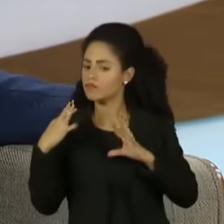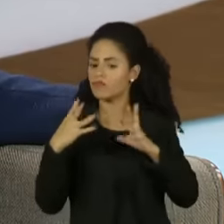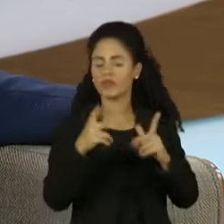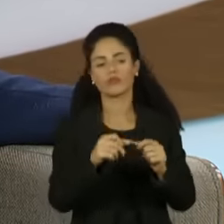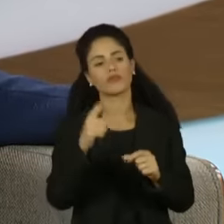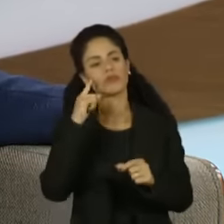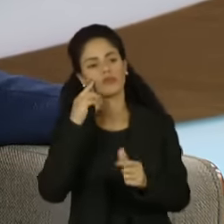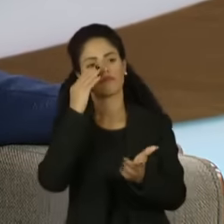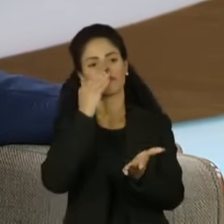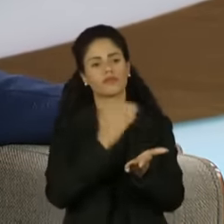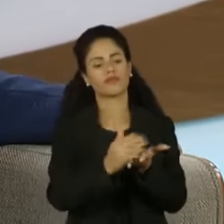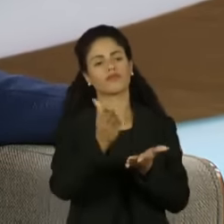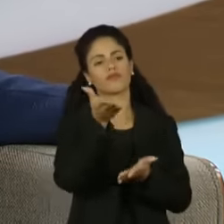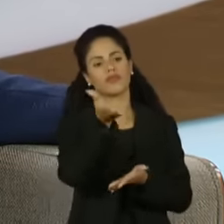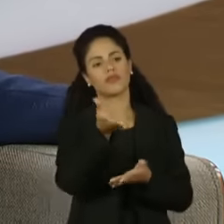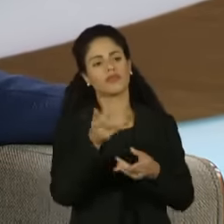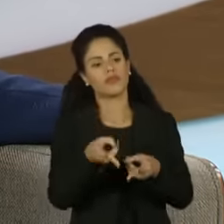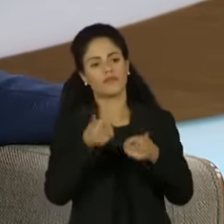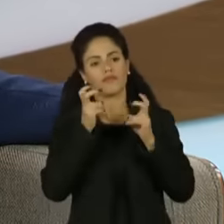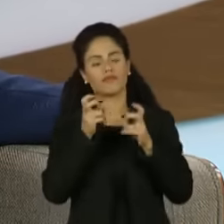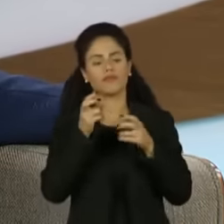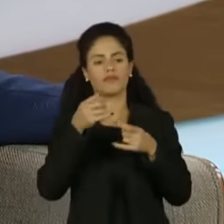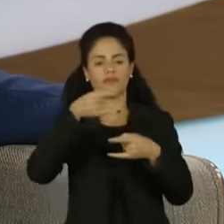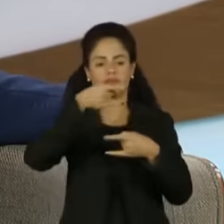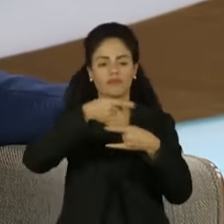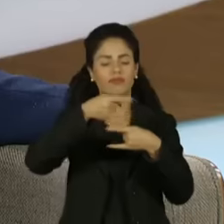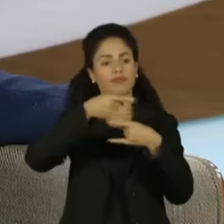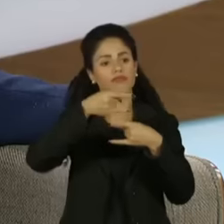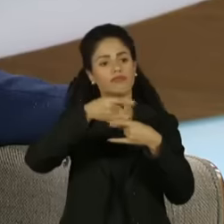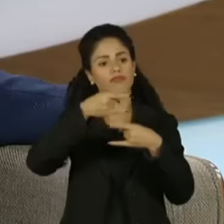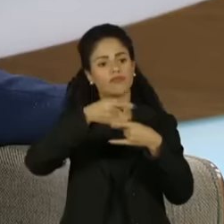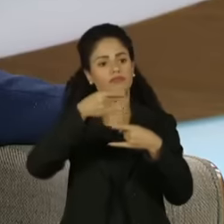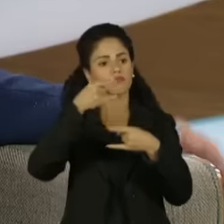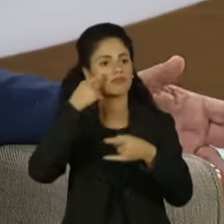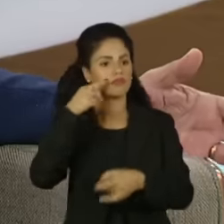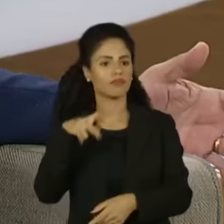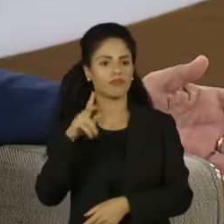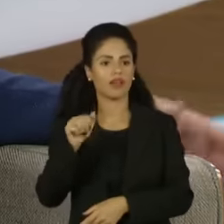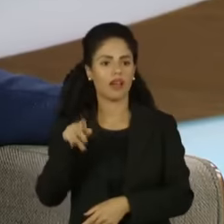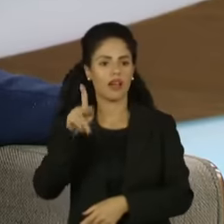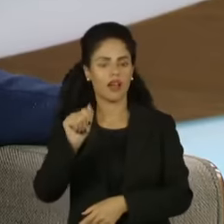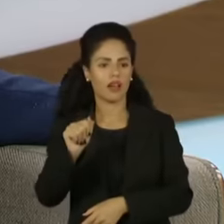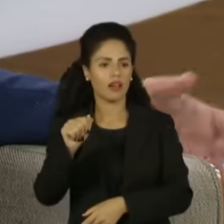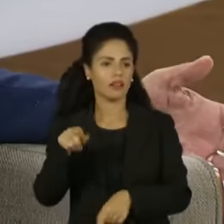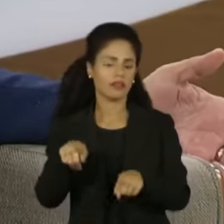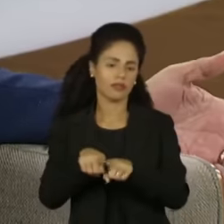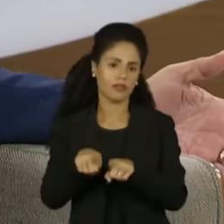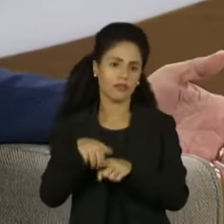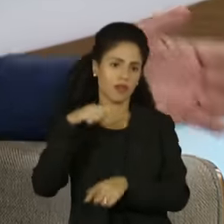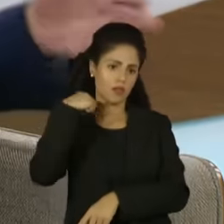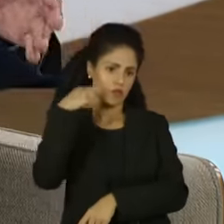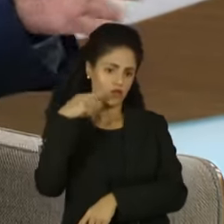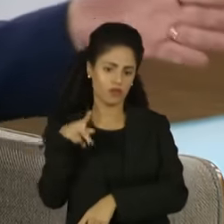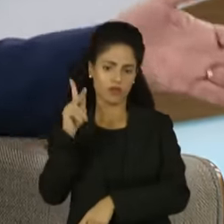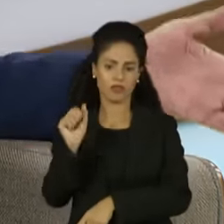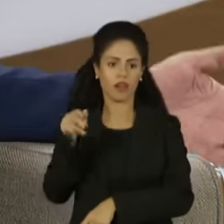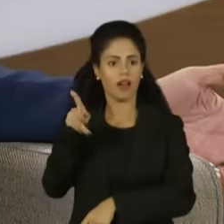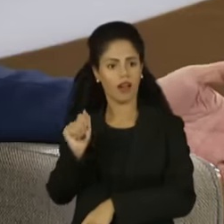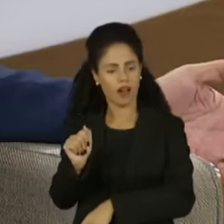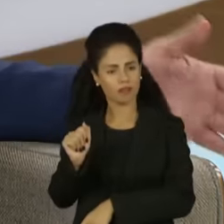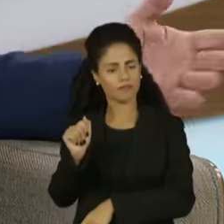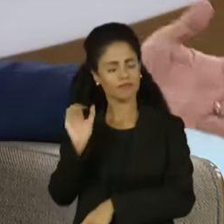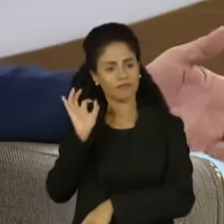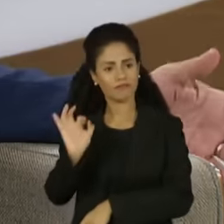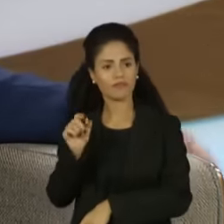A partir daí, nós vemos uma live do Cacai, do deputado, desculpe, do advogado Cacai, que causa